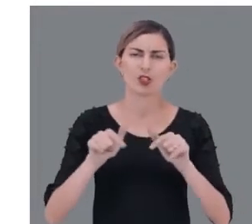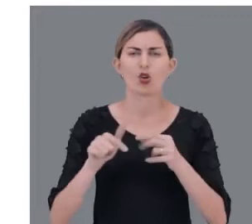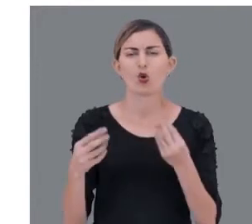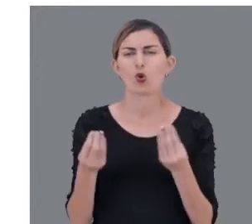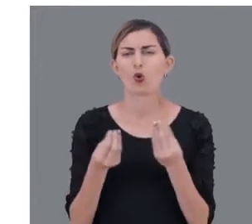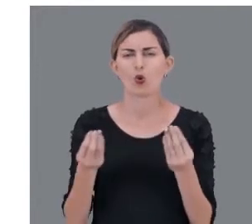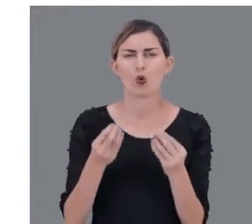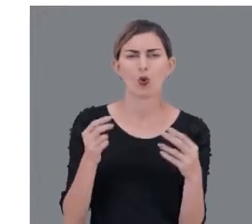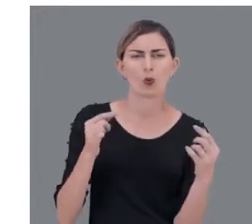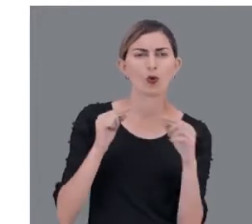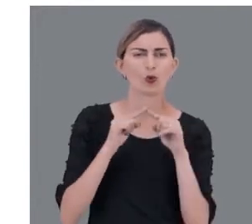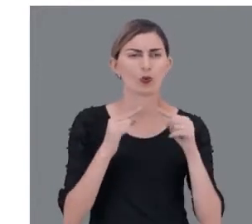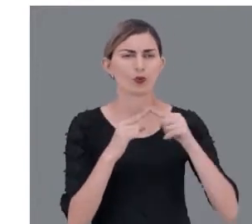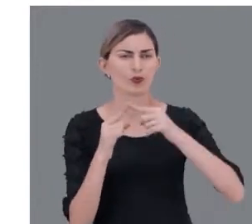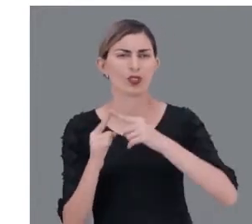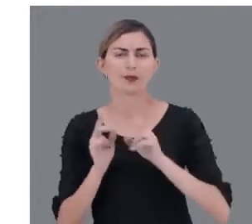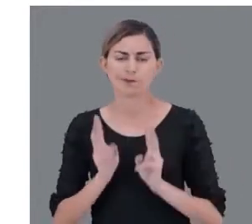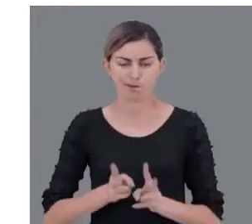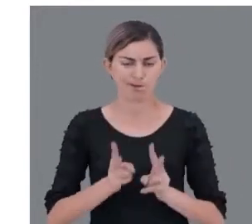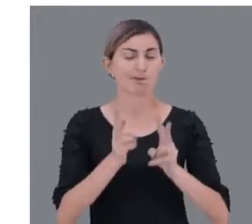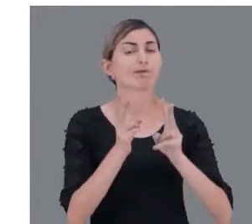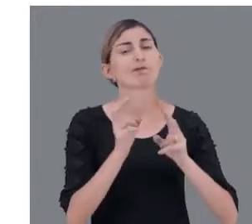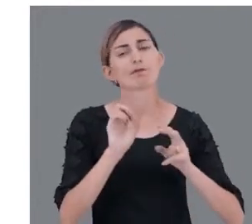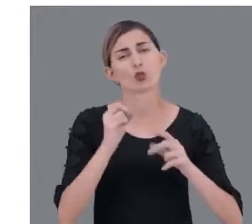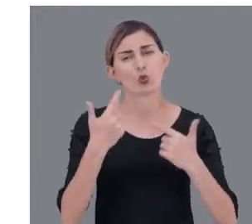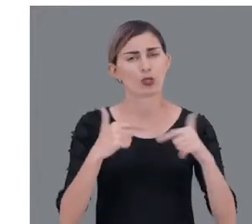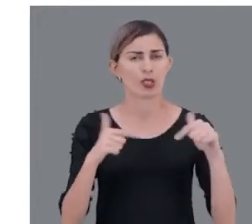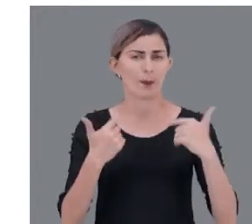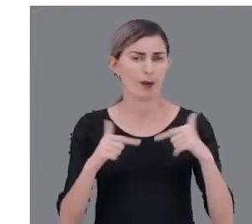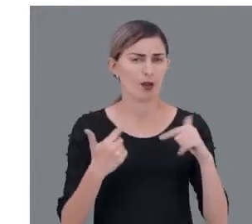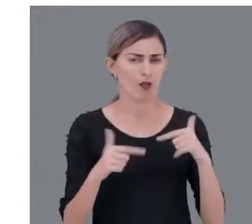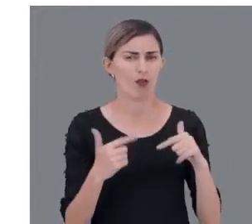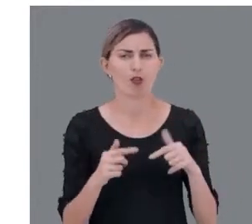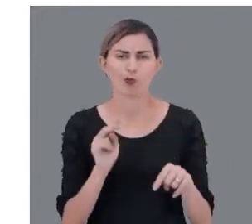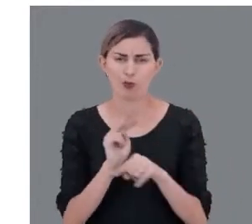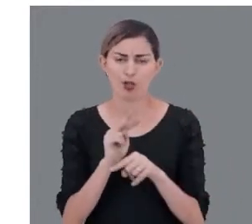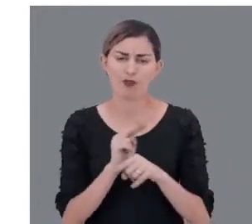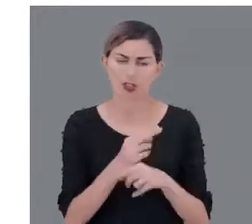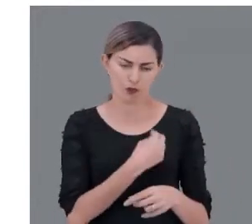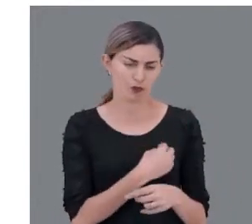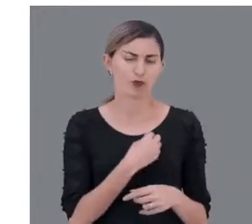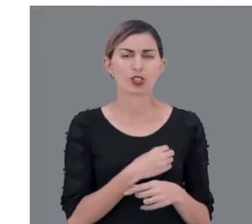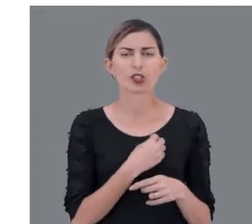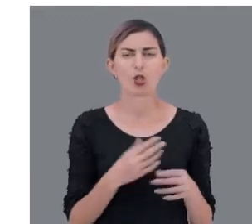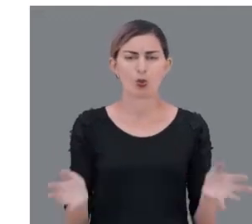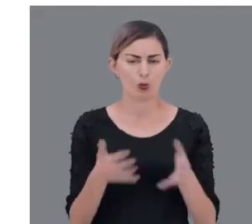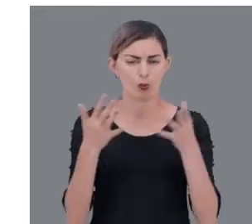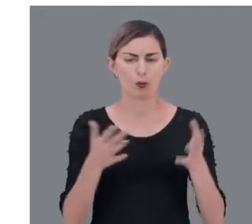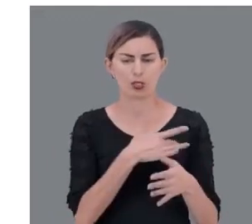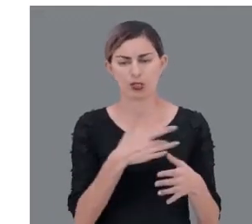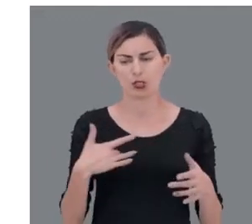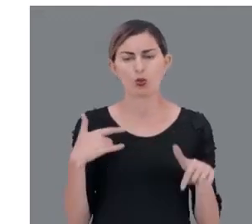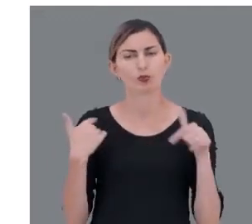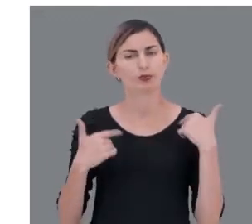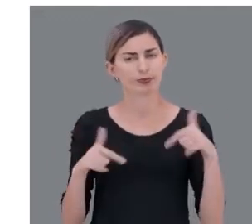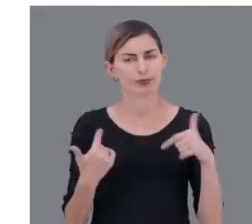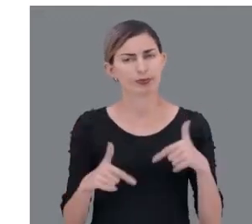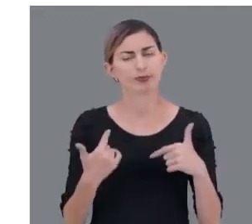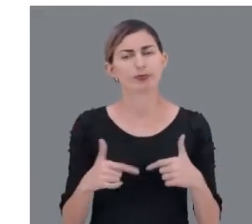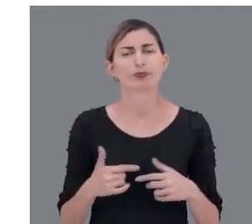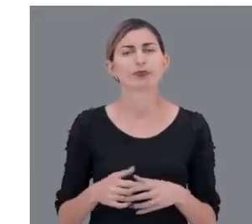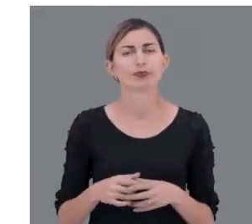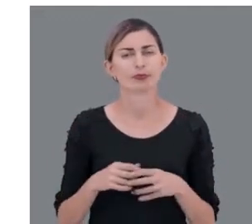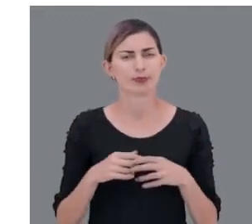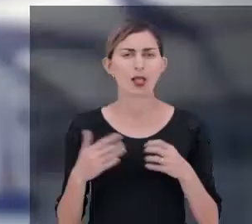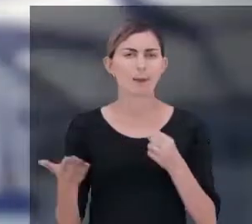de modo a tornar compatível de forma permanente o trabalho com a prevenção da vida e a promoção da saúde do trabalhador.